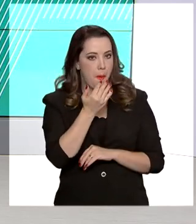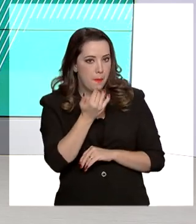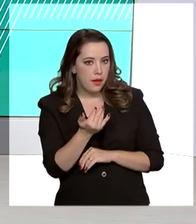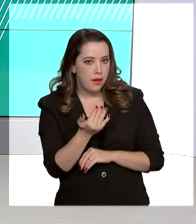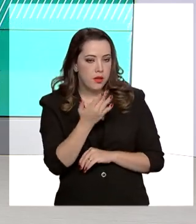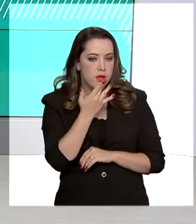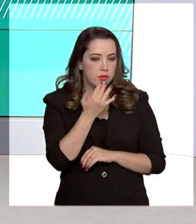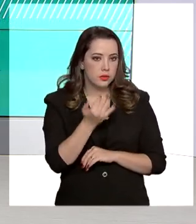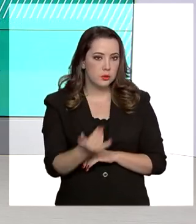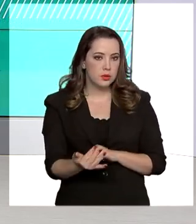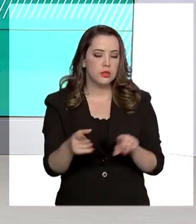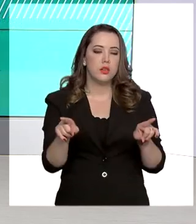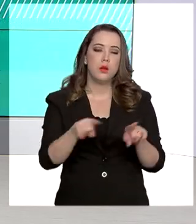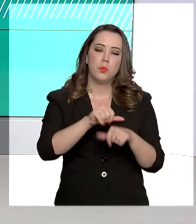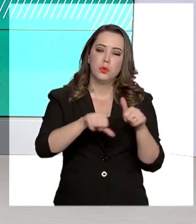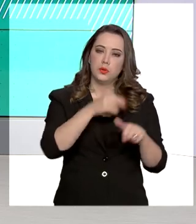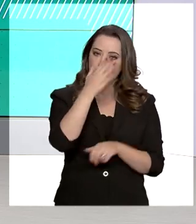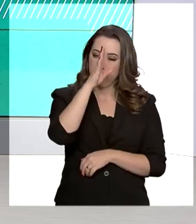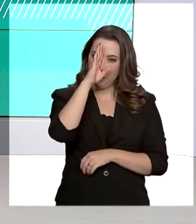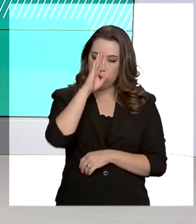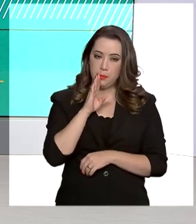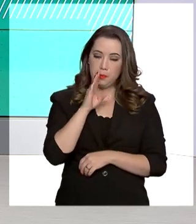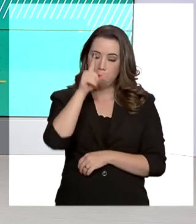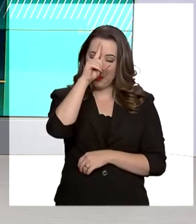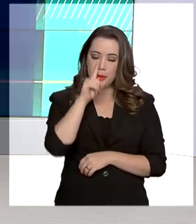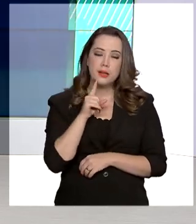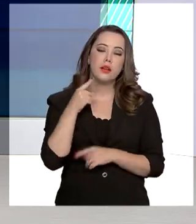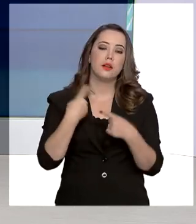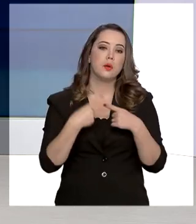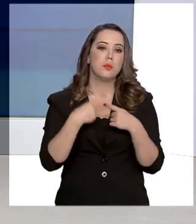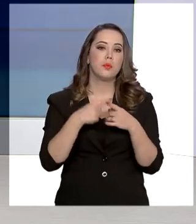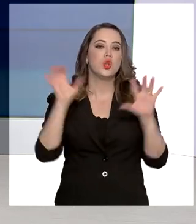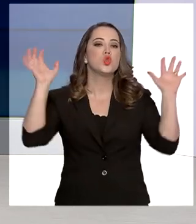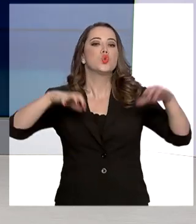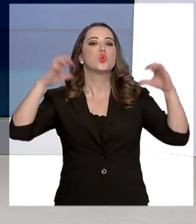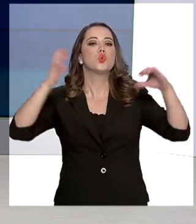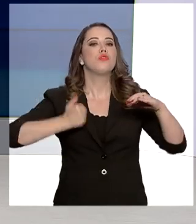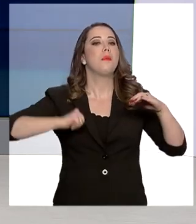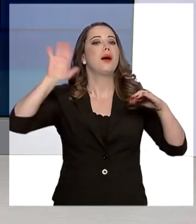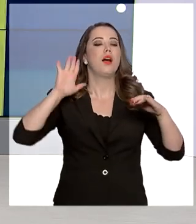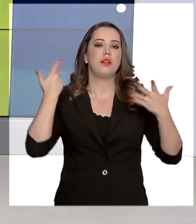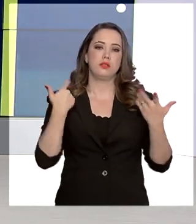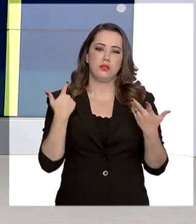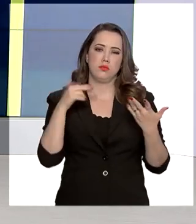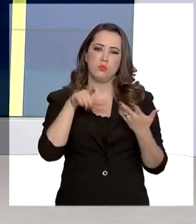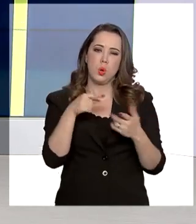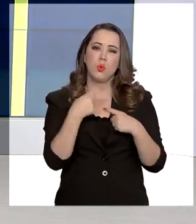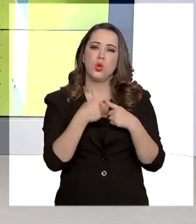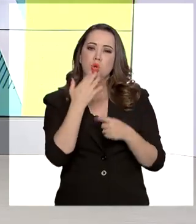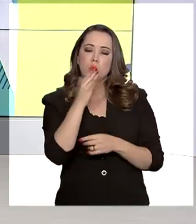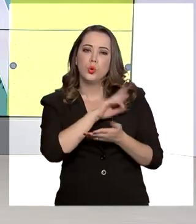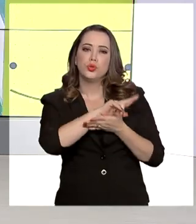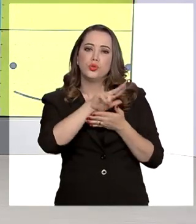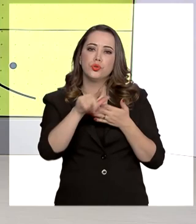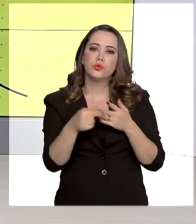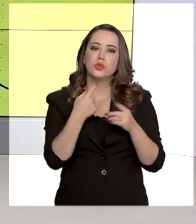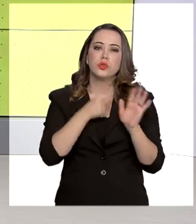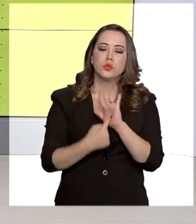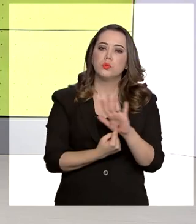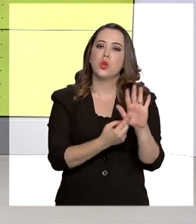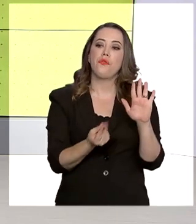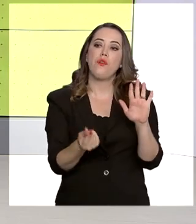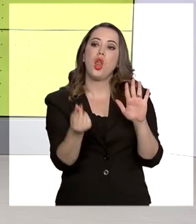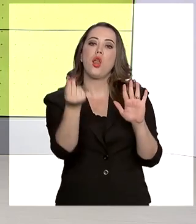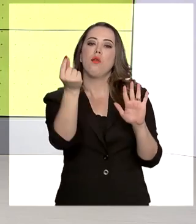meteorológicas sinalizam melhora nas condições de chuva. As cores verde, amarela ou vermelha indicam se a energia custará mais